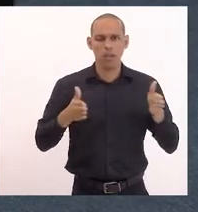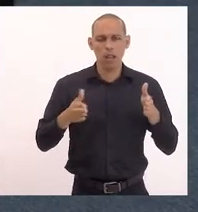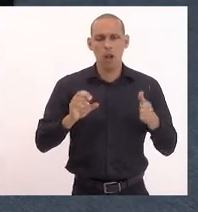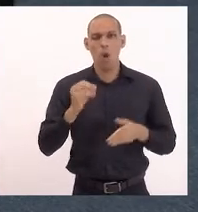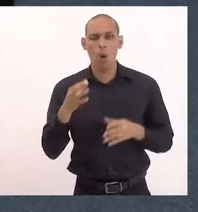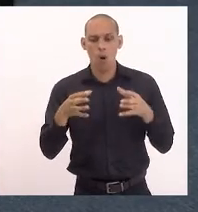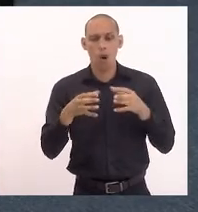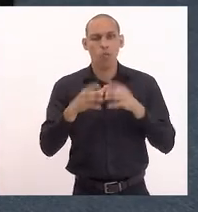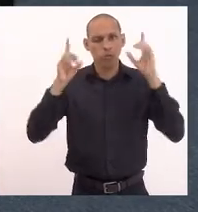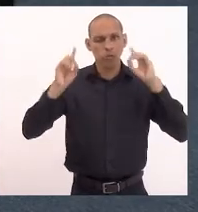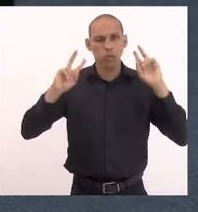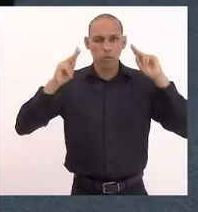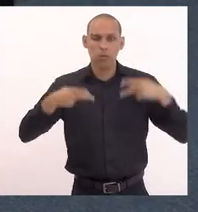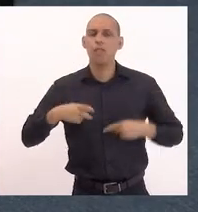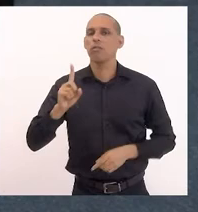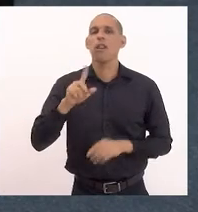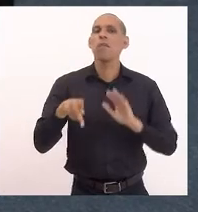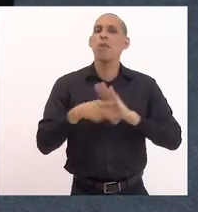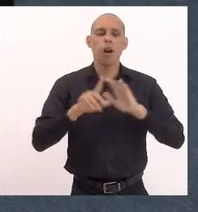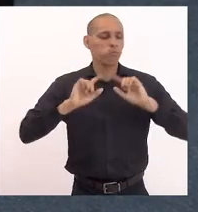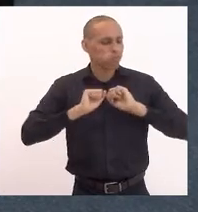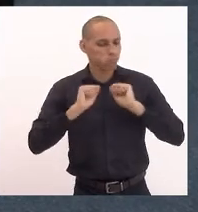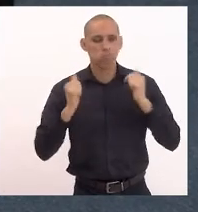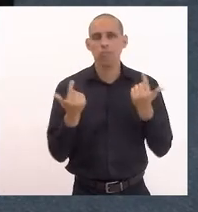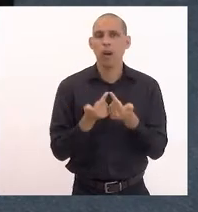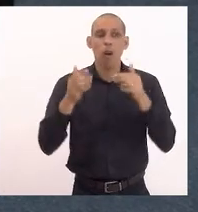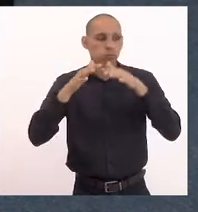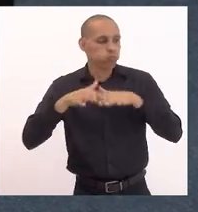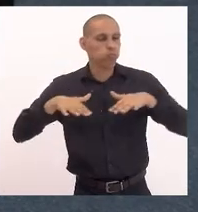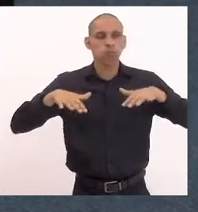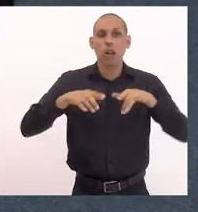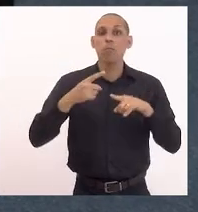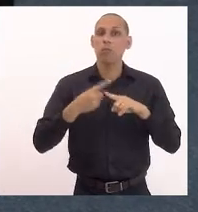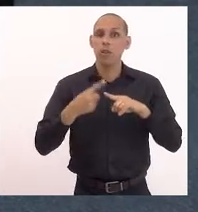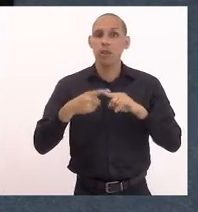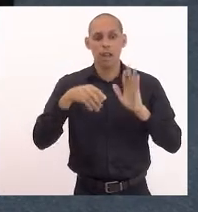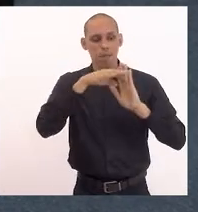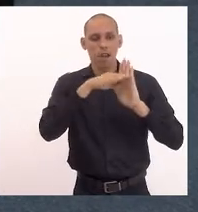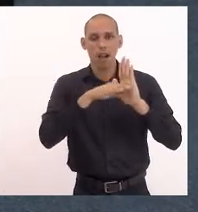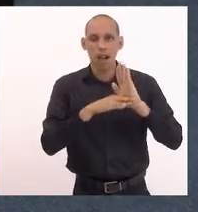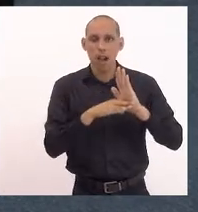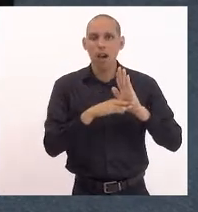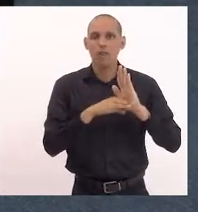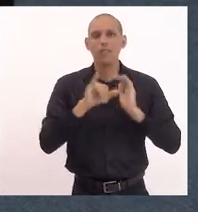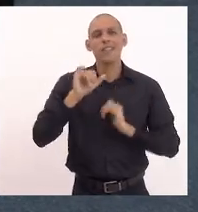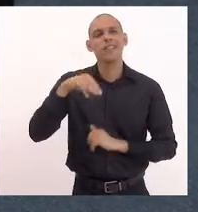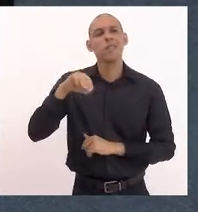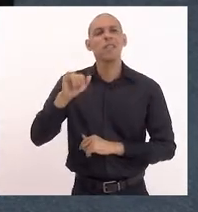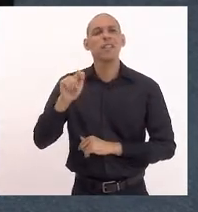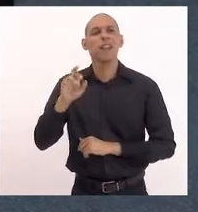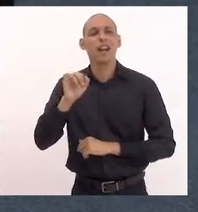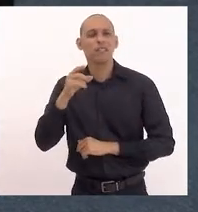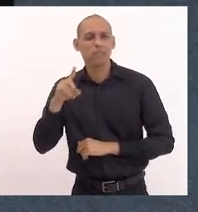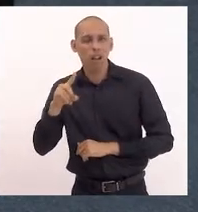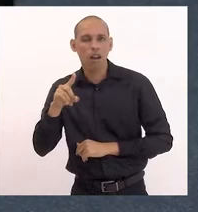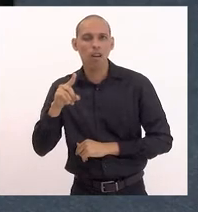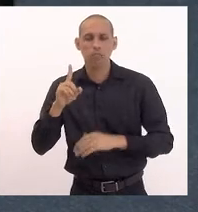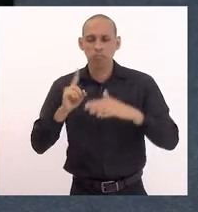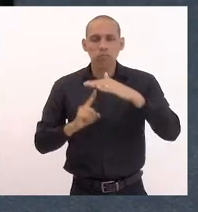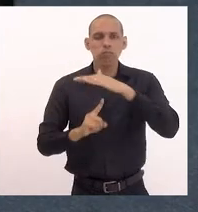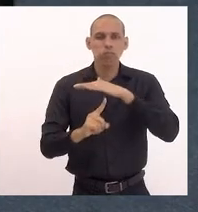mas da Assembleia Legislativa como um todo. Afinal, a pauta da imigração, do refúgio, ela cresce